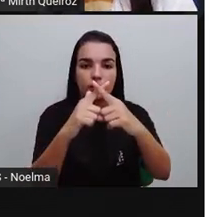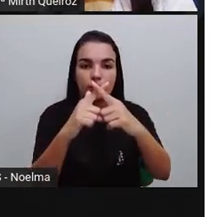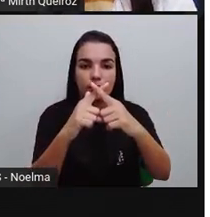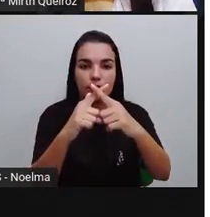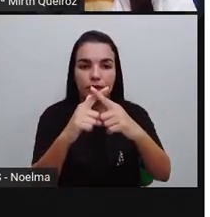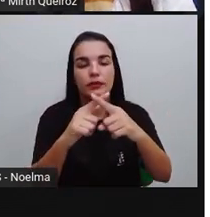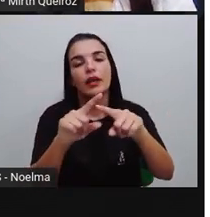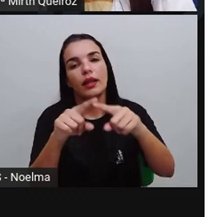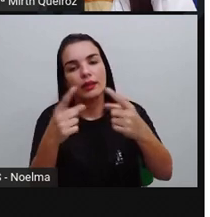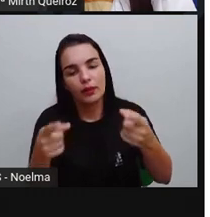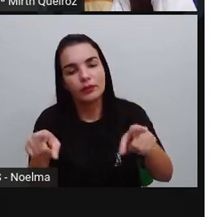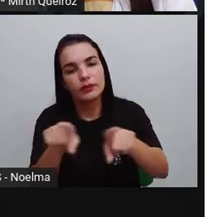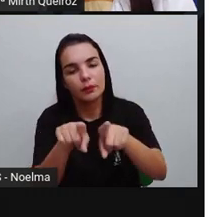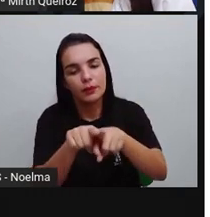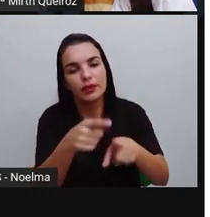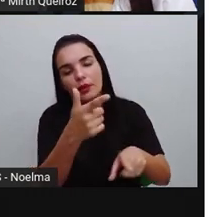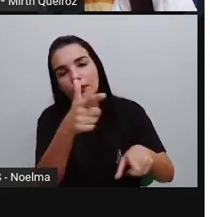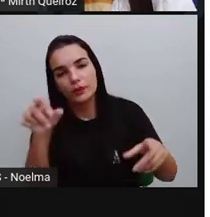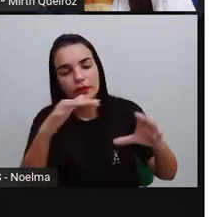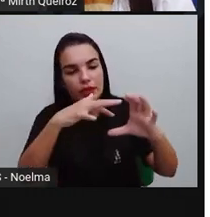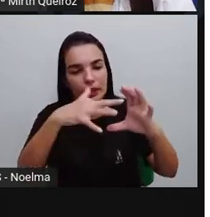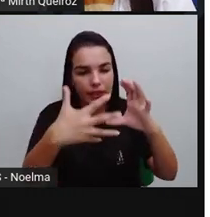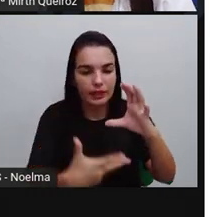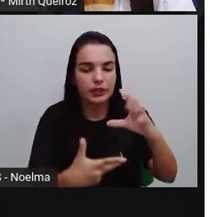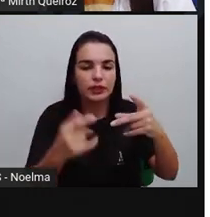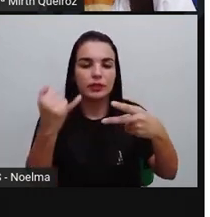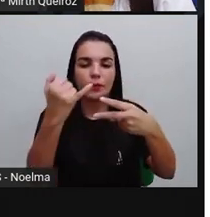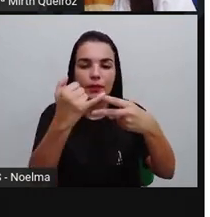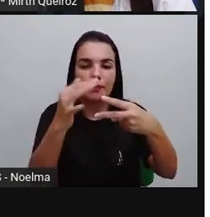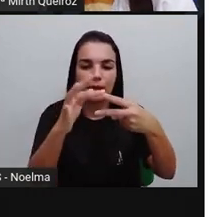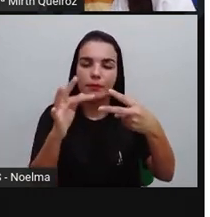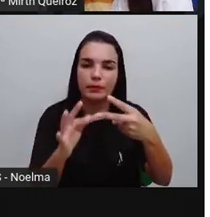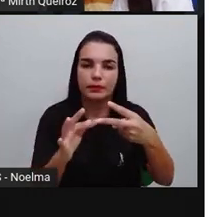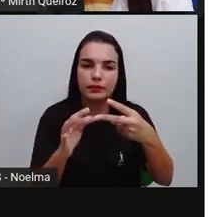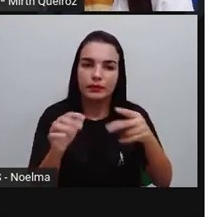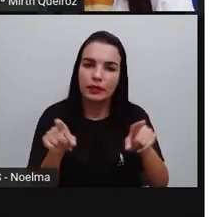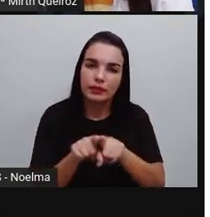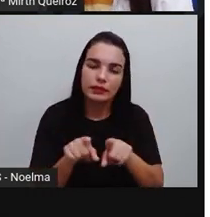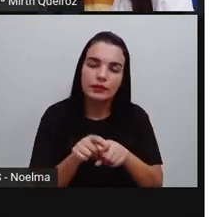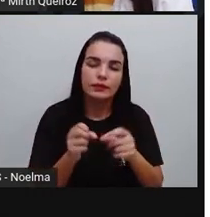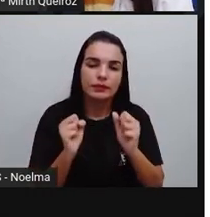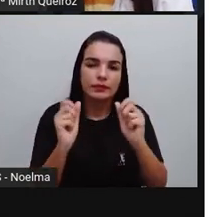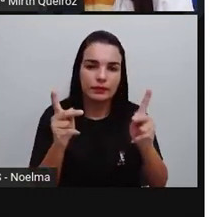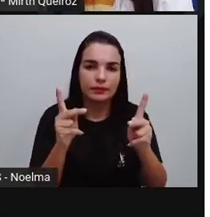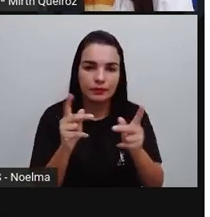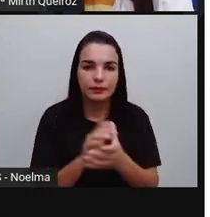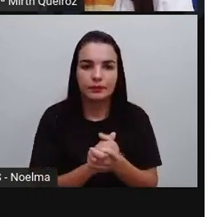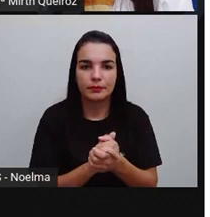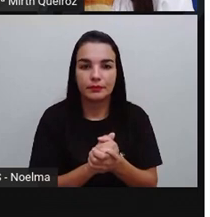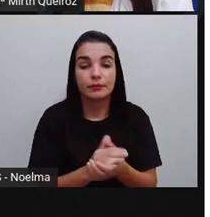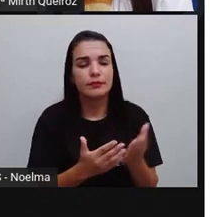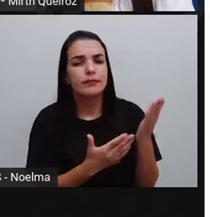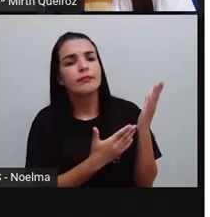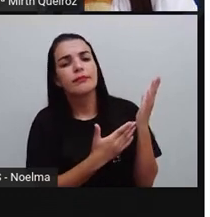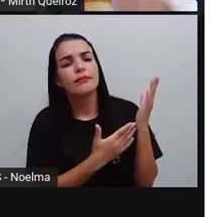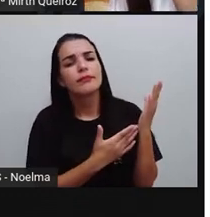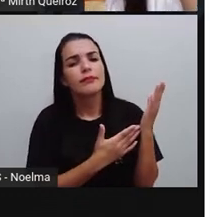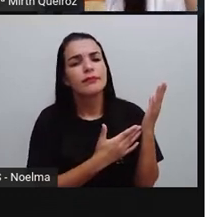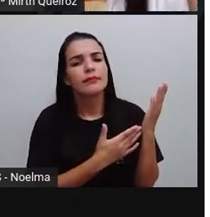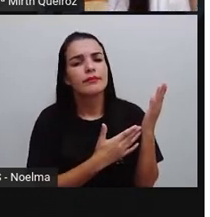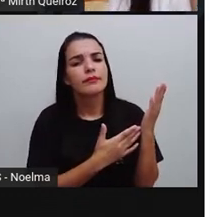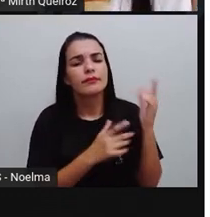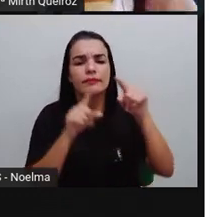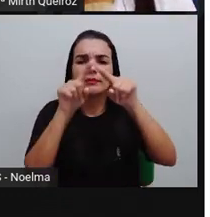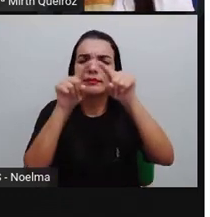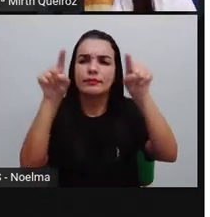que é outra característica aí dos polígonos também, certo? Não apresenta curva essa figura. Por que